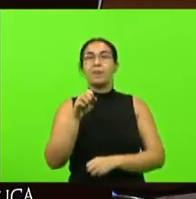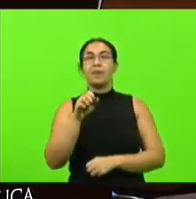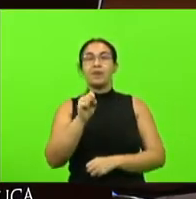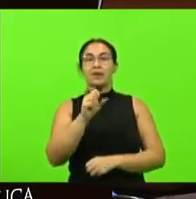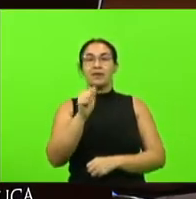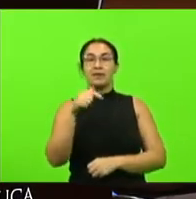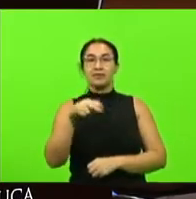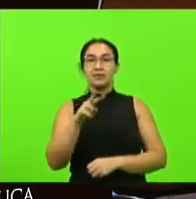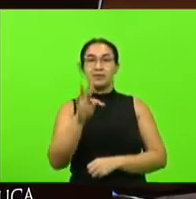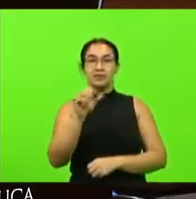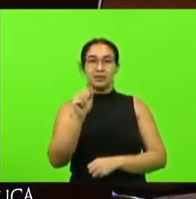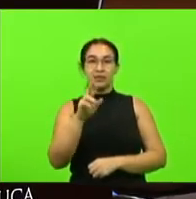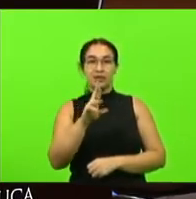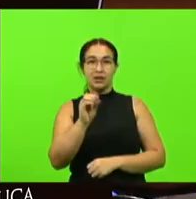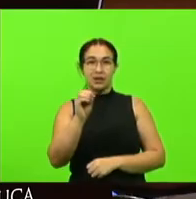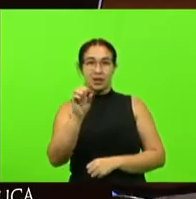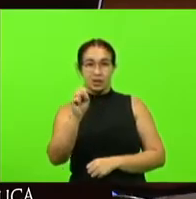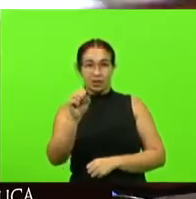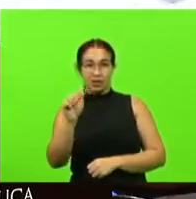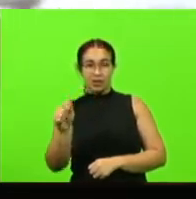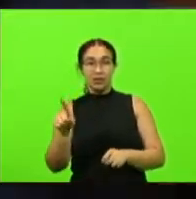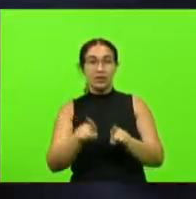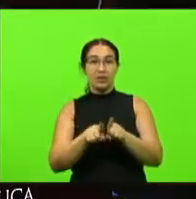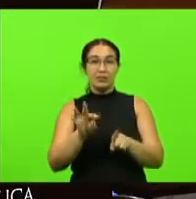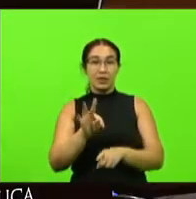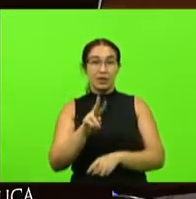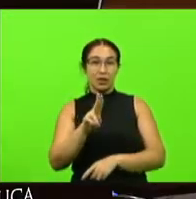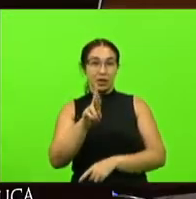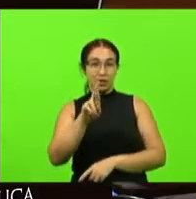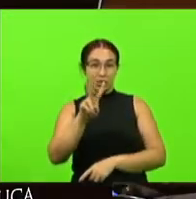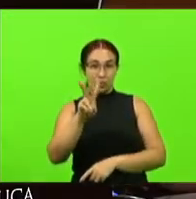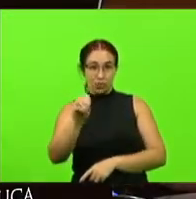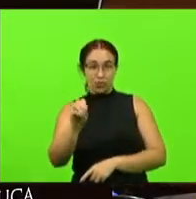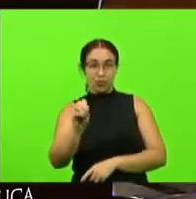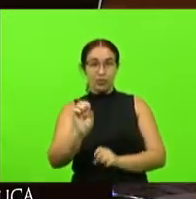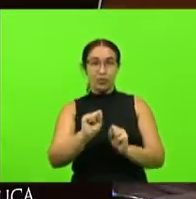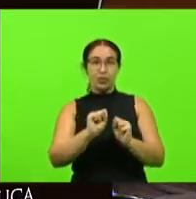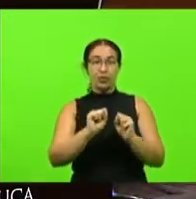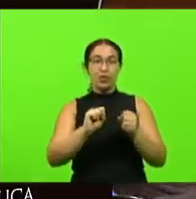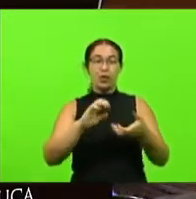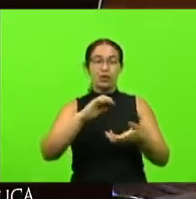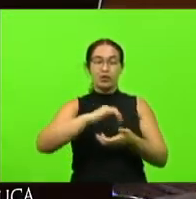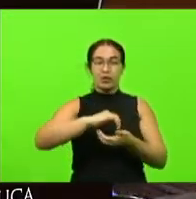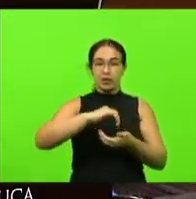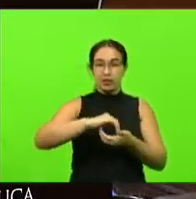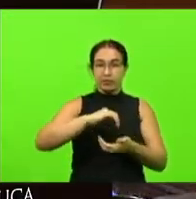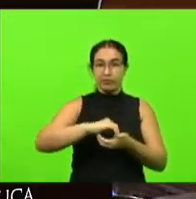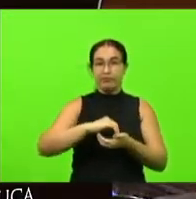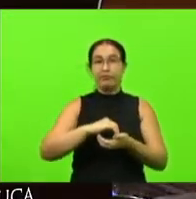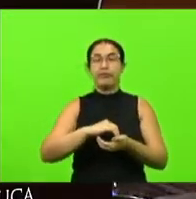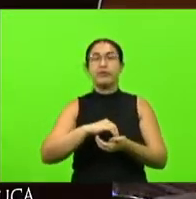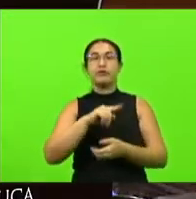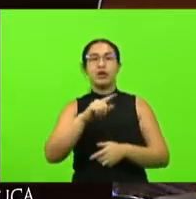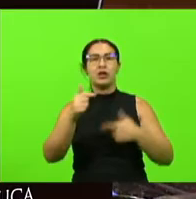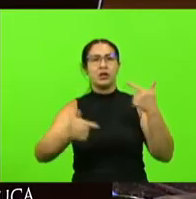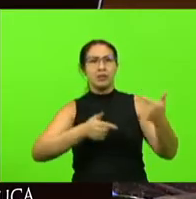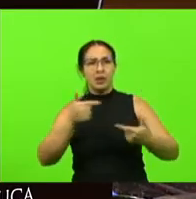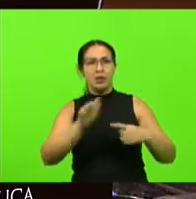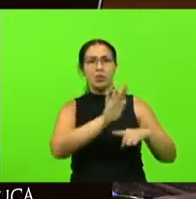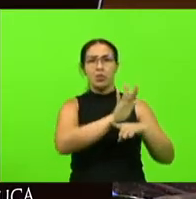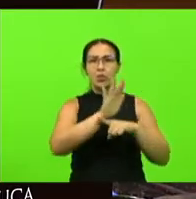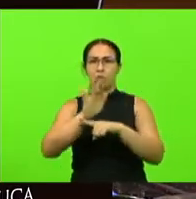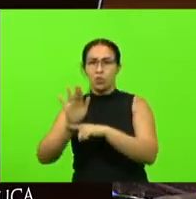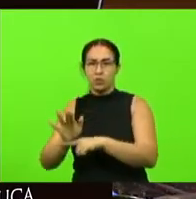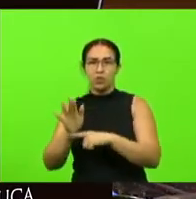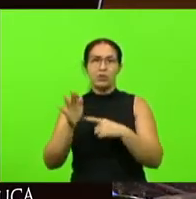Sul Meleiro e Turvo né a defesa civil desde o primeiro minuto está trabalhando está agindo né está